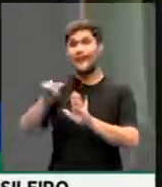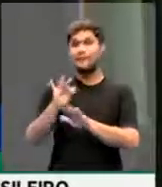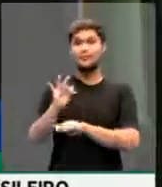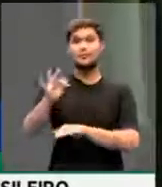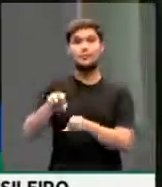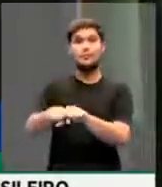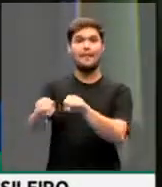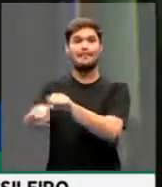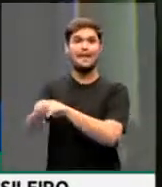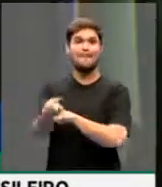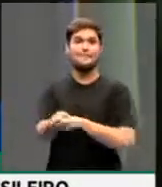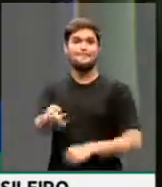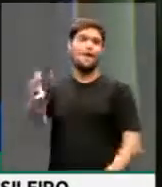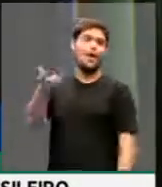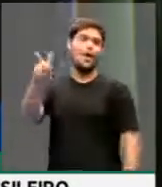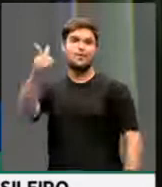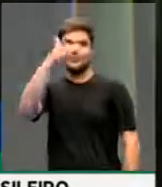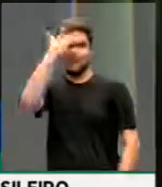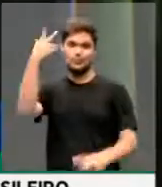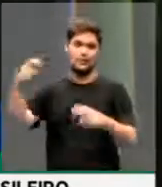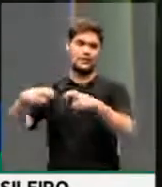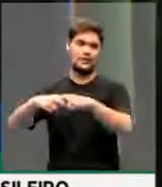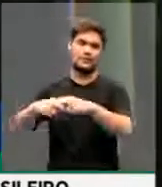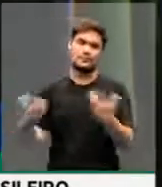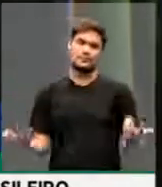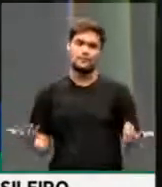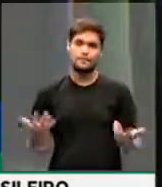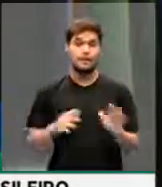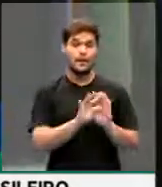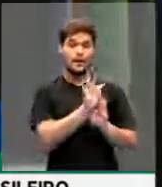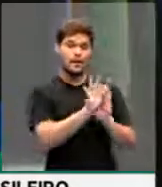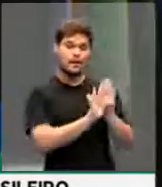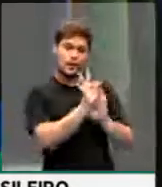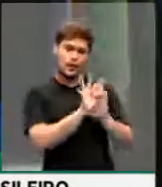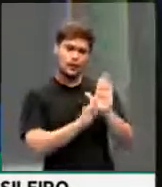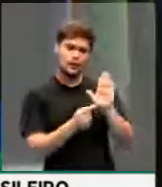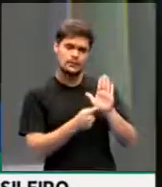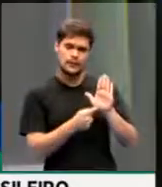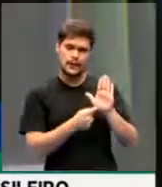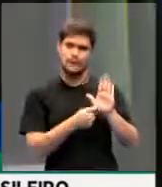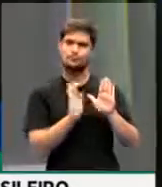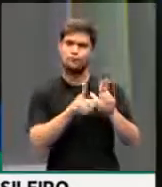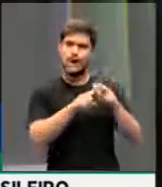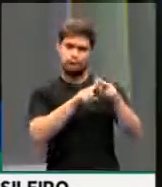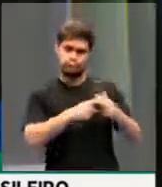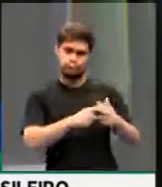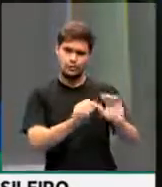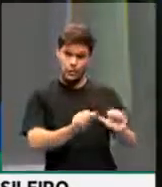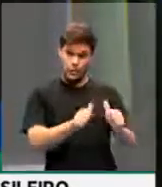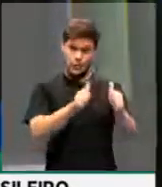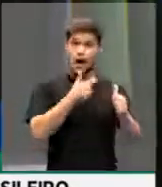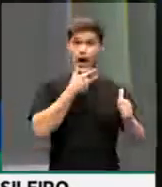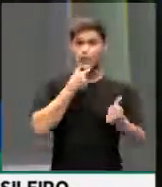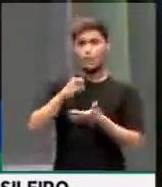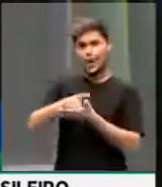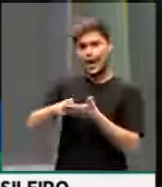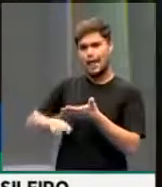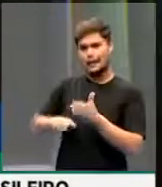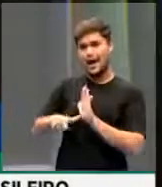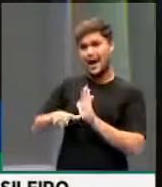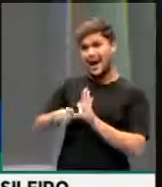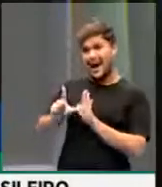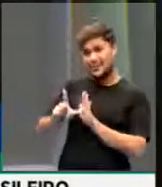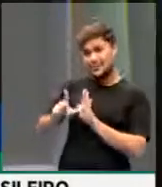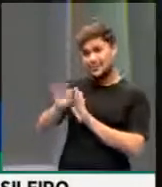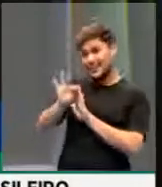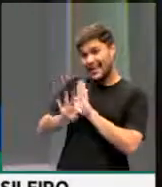É muito grave, senhor presidente. E o texto, que foi melhorado pelo relator, porque o texto era muito pior,